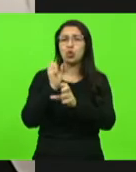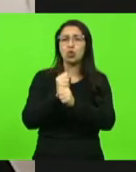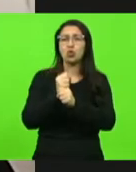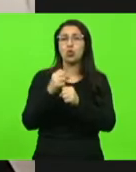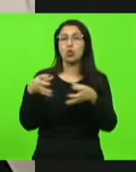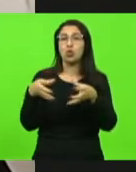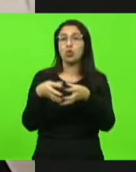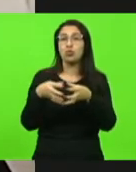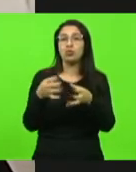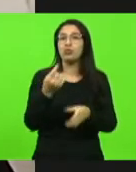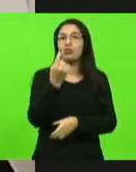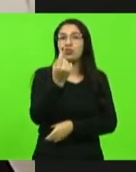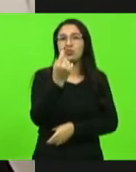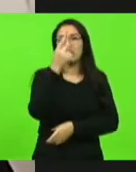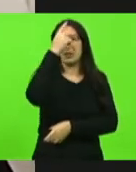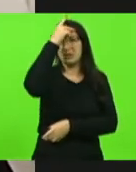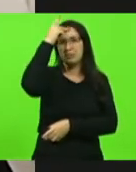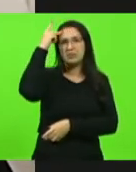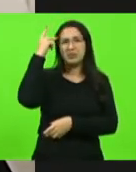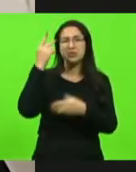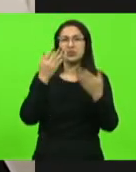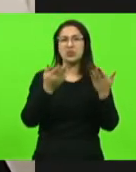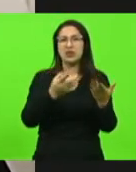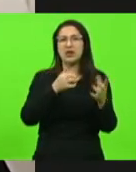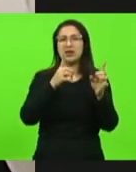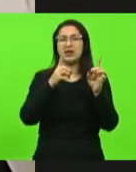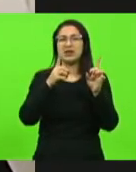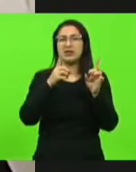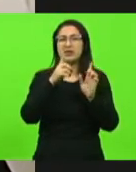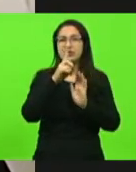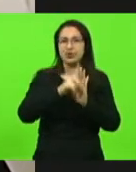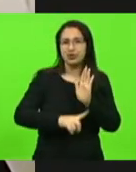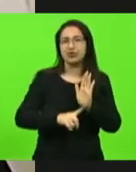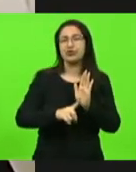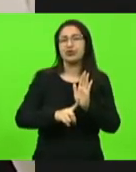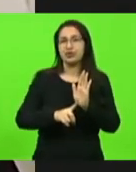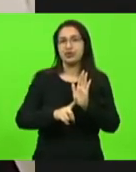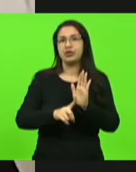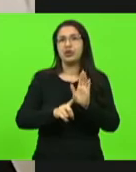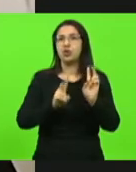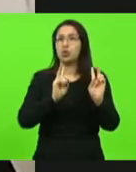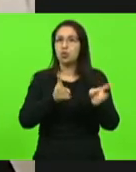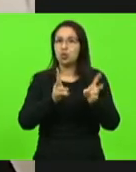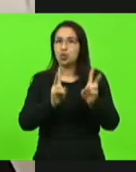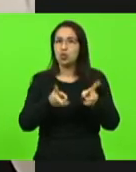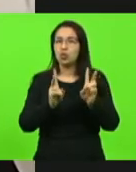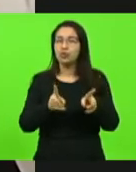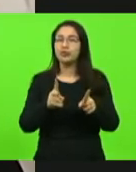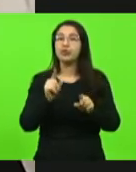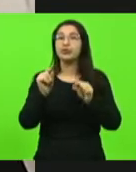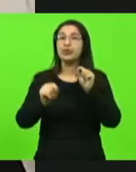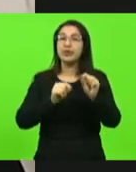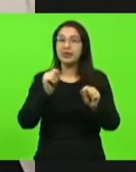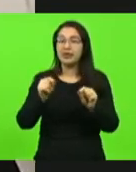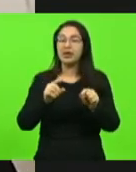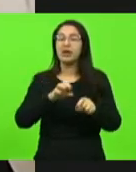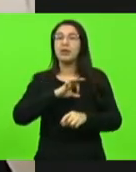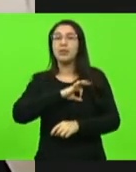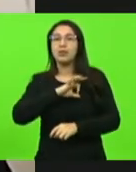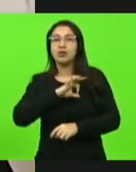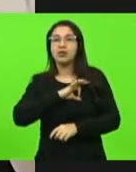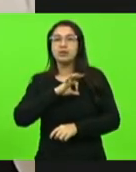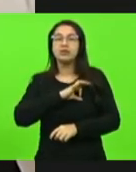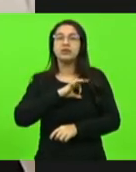a única pessoa que teve os seus direitos políticos preservados entre o policial que conduziu, o policial civil que recebeu, o